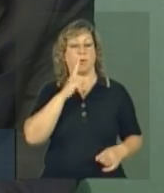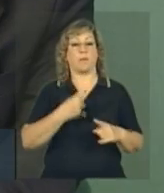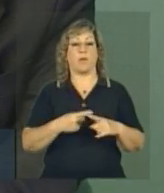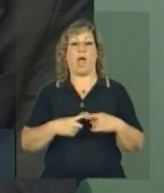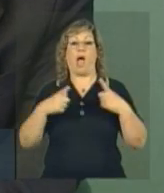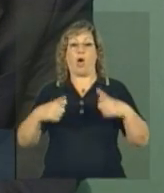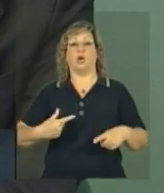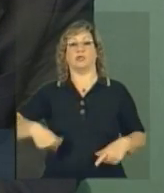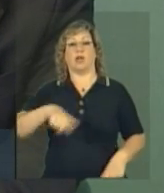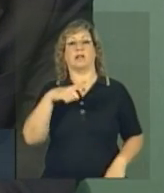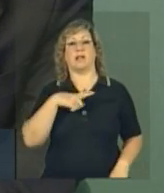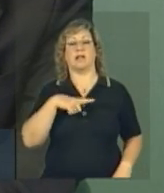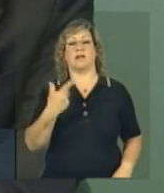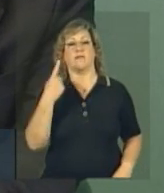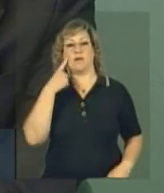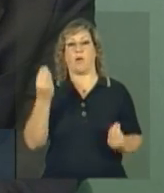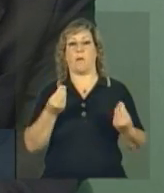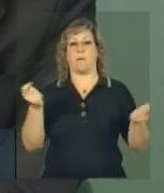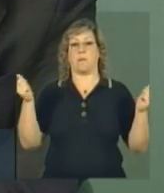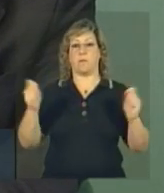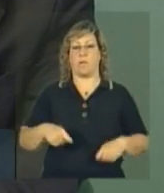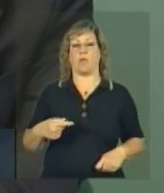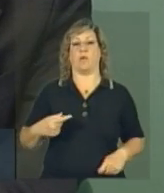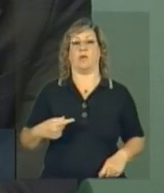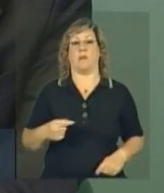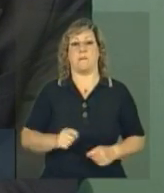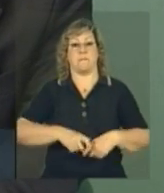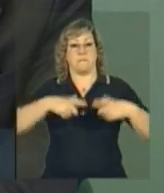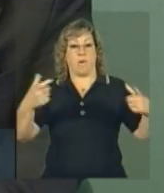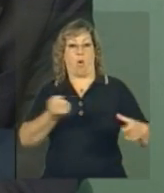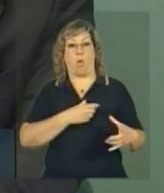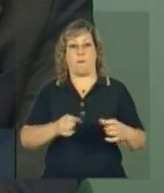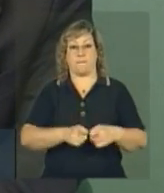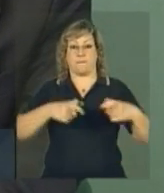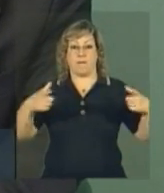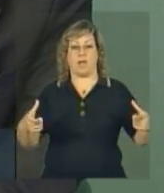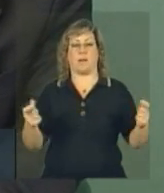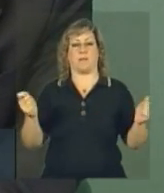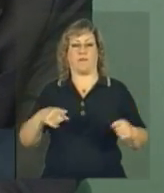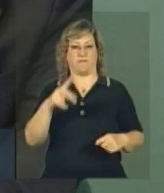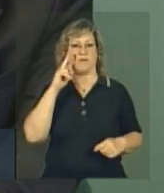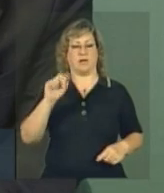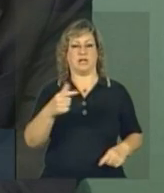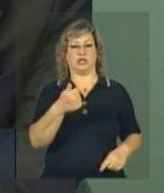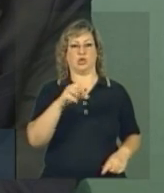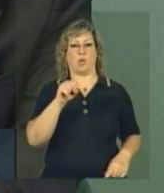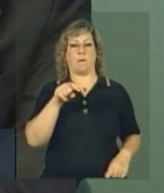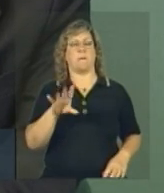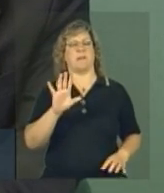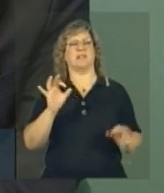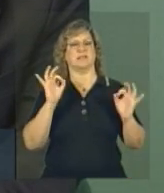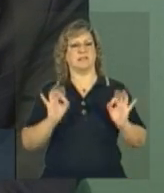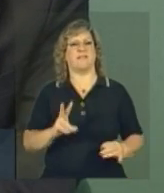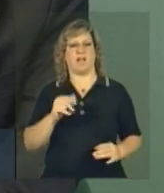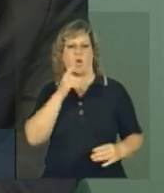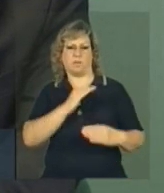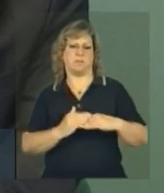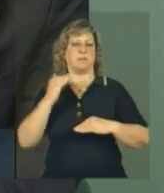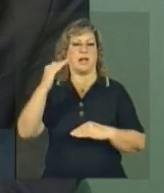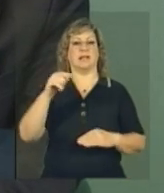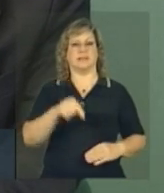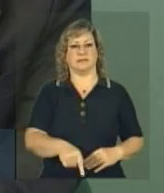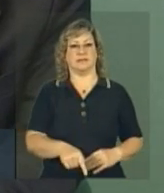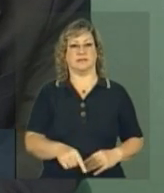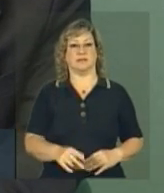onde nós temos a possibilidade de pôr o maior número, e a nossa intenção pôr o número maior, vocês viram ali 18 mil, mas seguramente vamos passar disso.